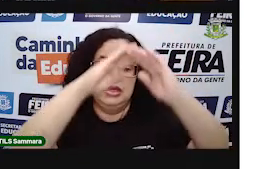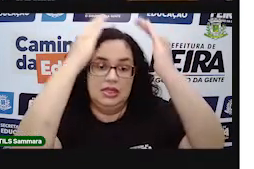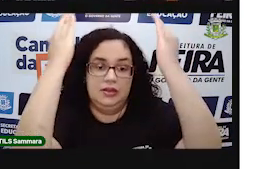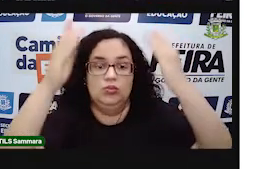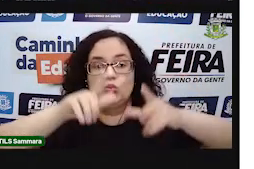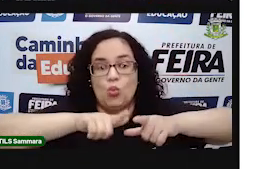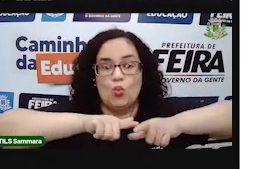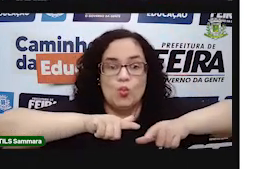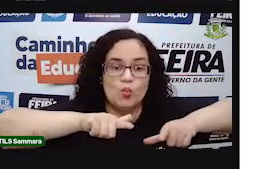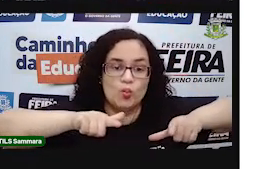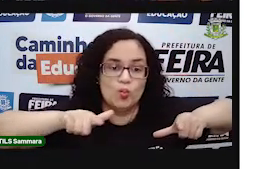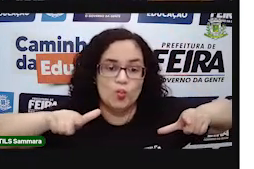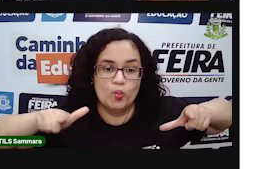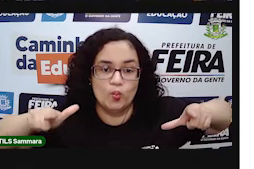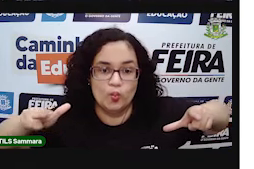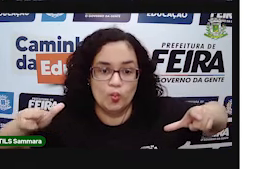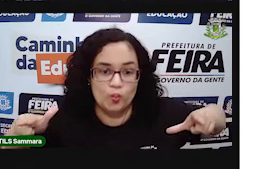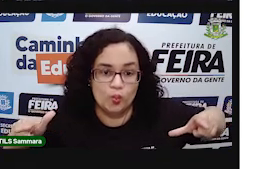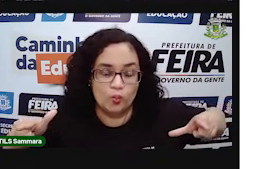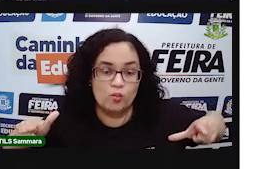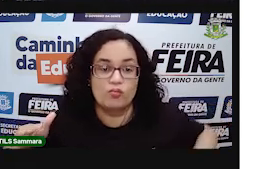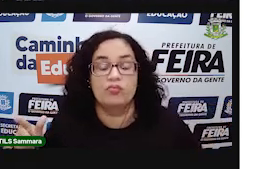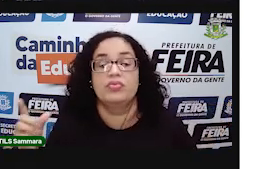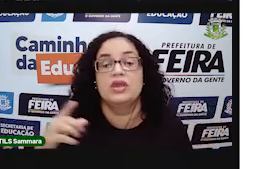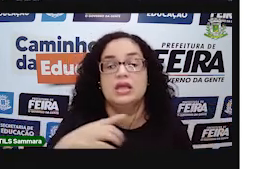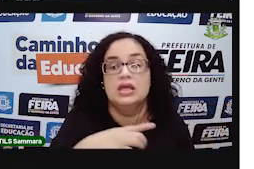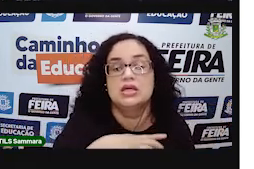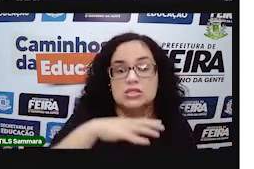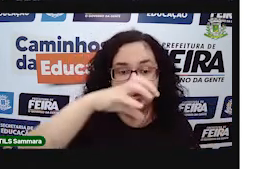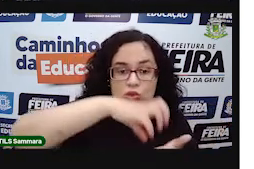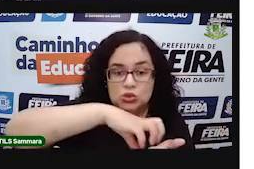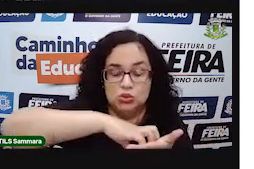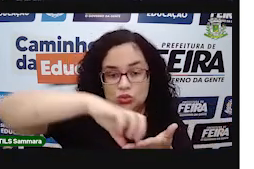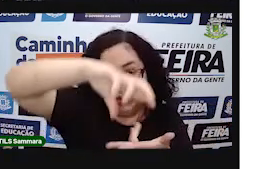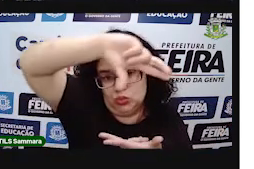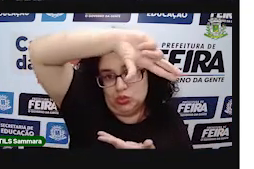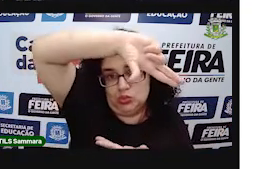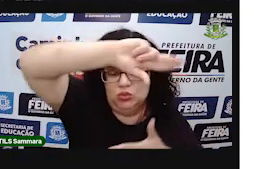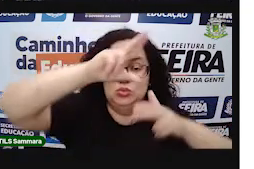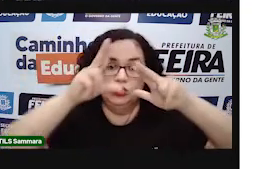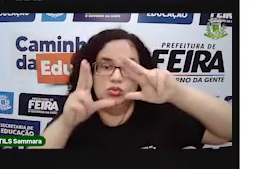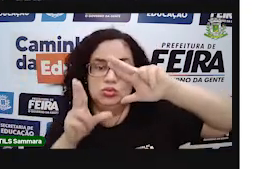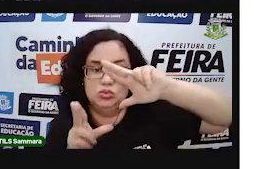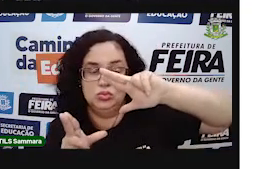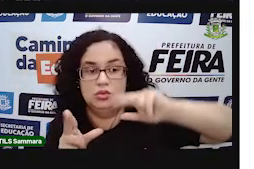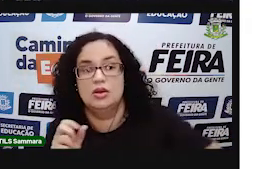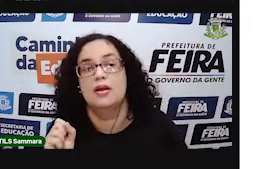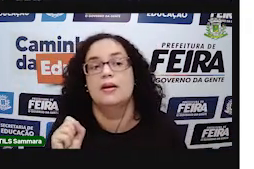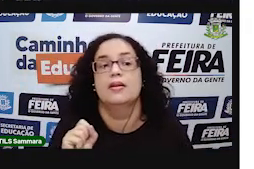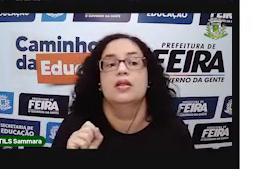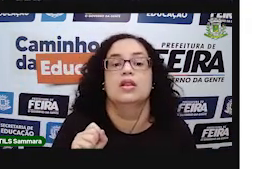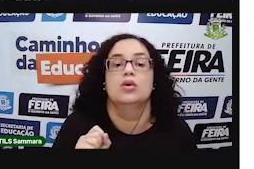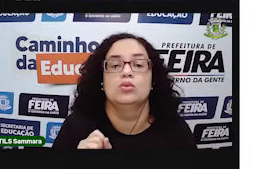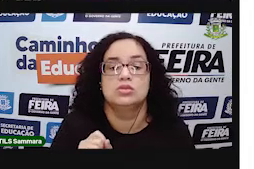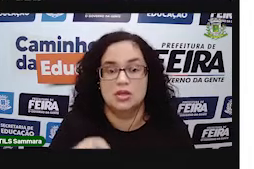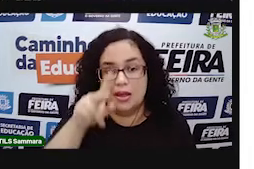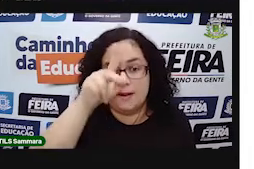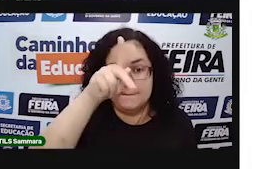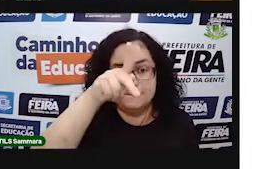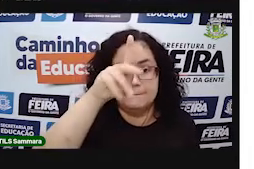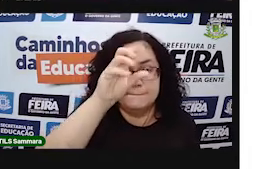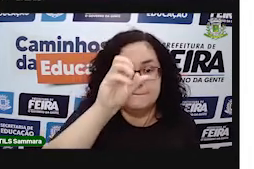partes lisas. Então, esses sólidos geométricos fazem parte dos poliedros.